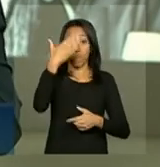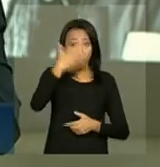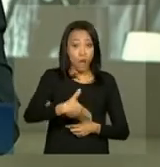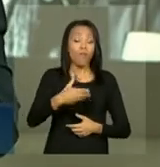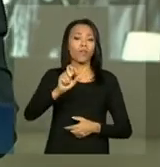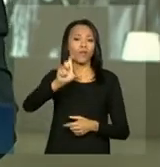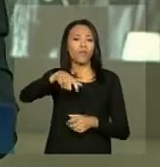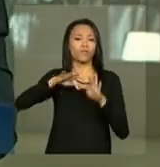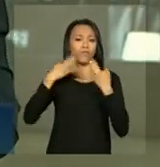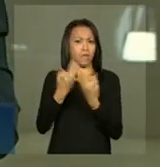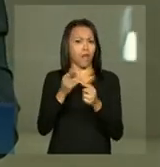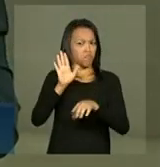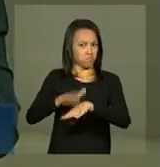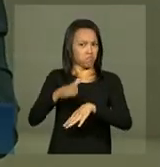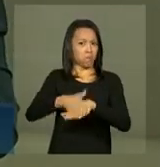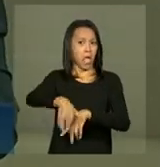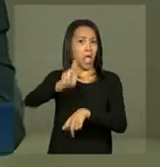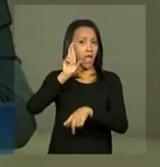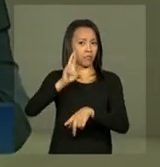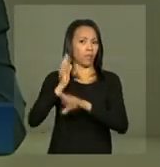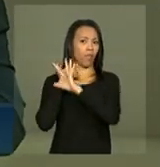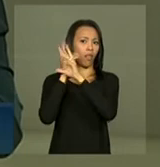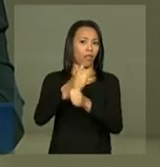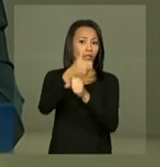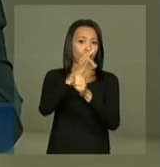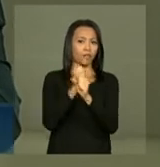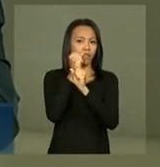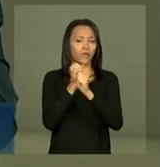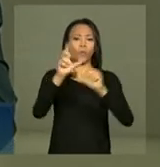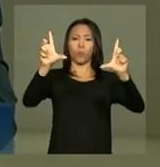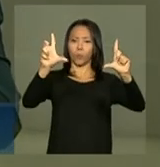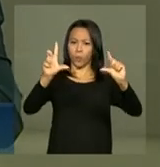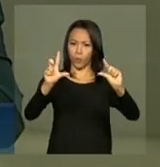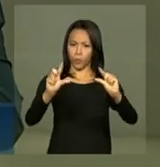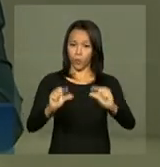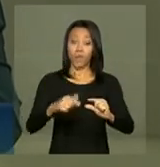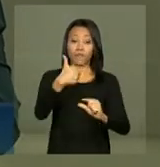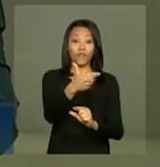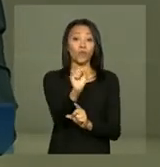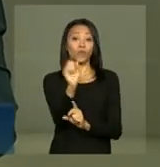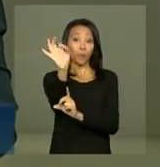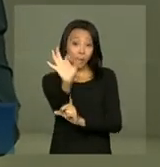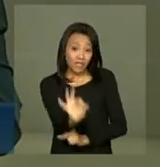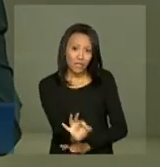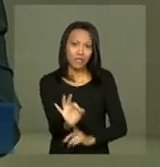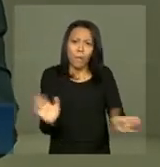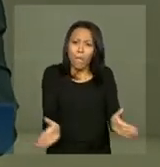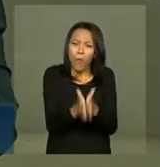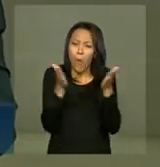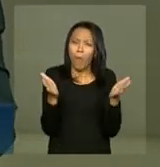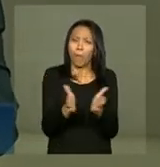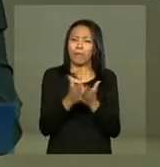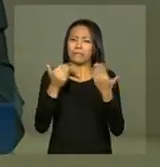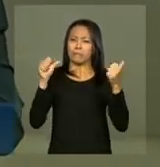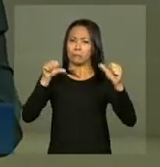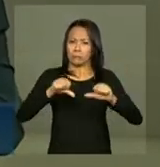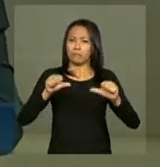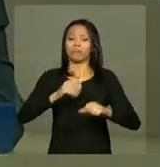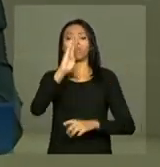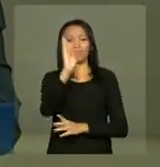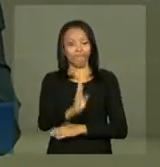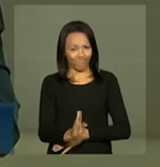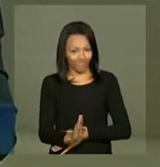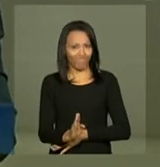Família foi responsável, na última década, pela redução em 28% da extrema pobreza no Brasil.